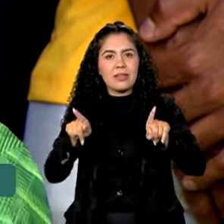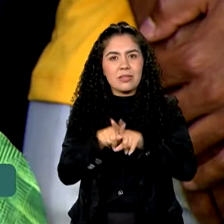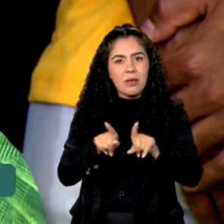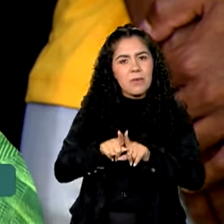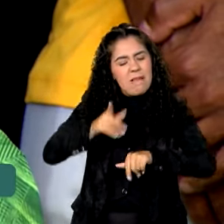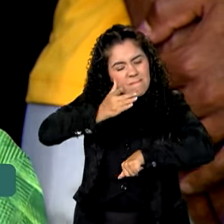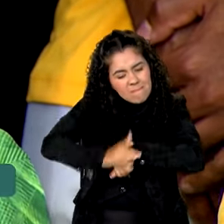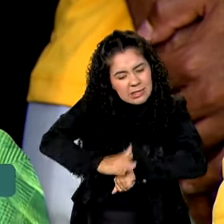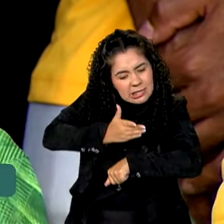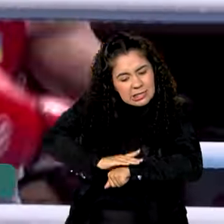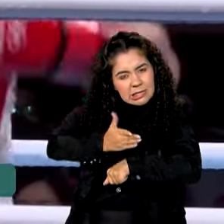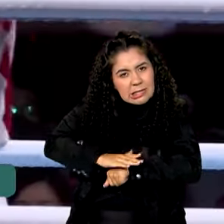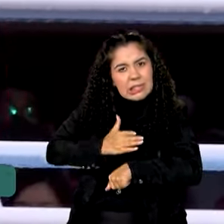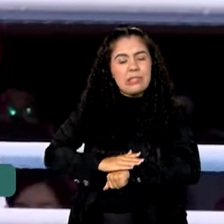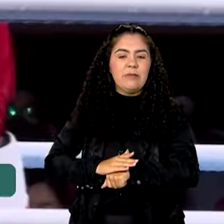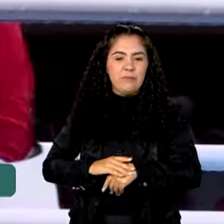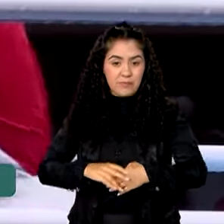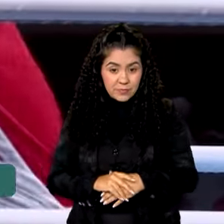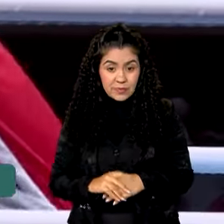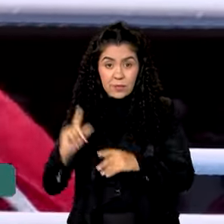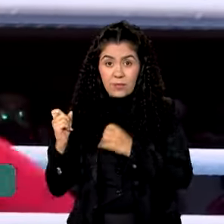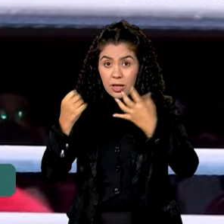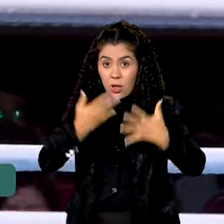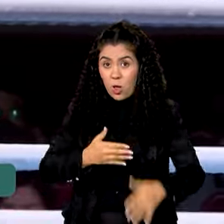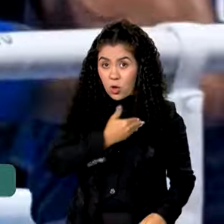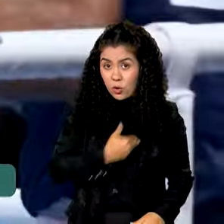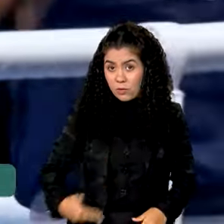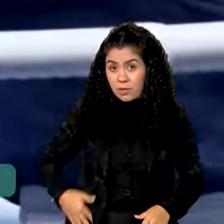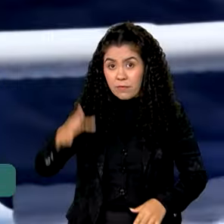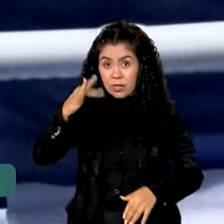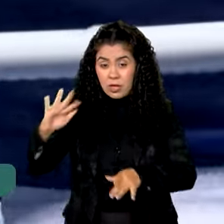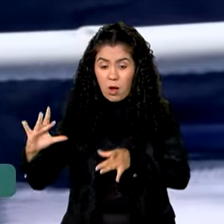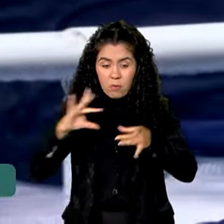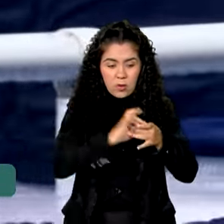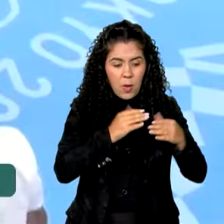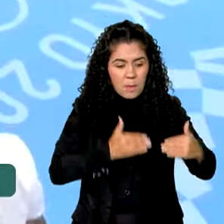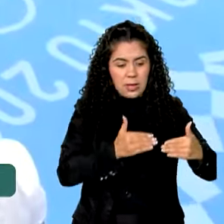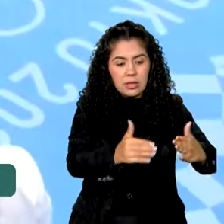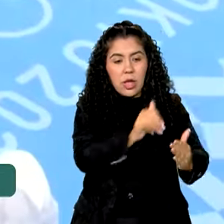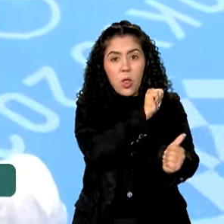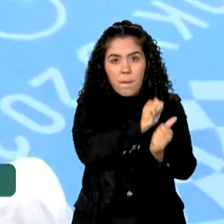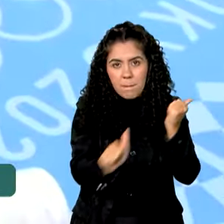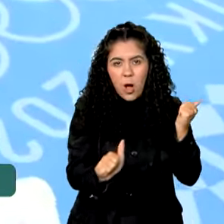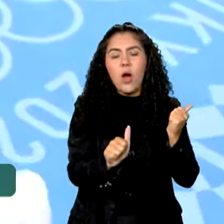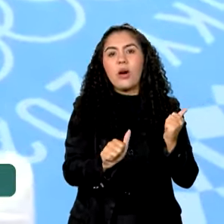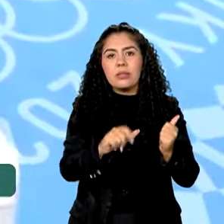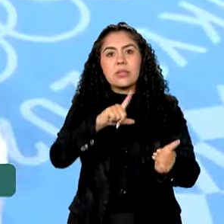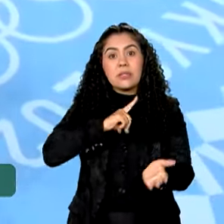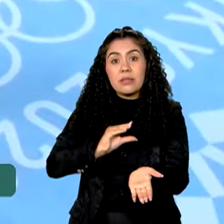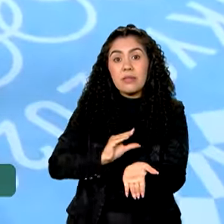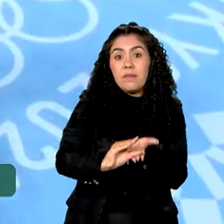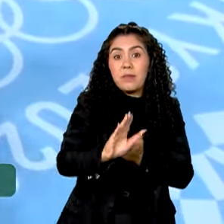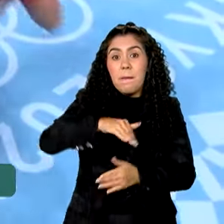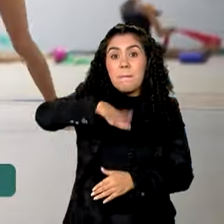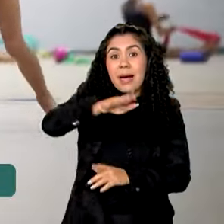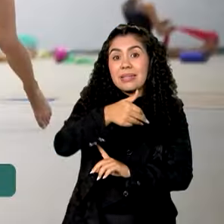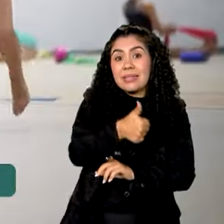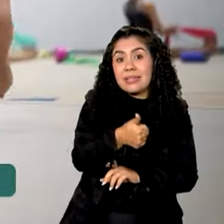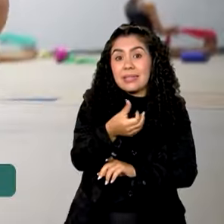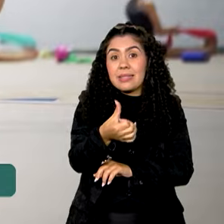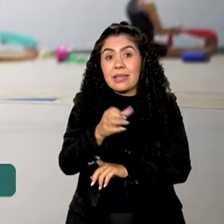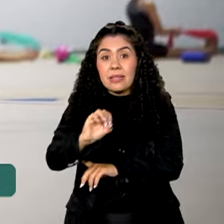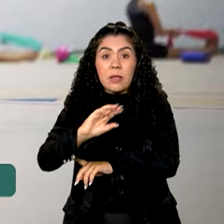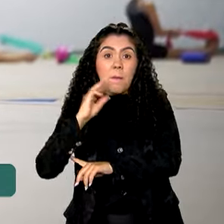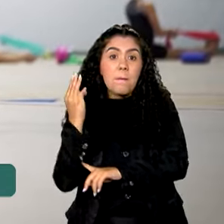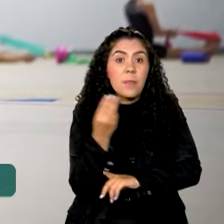exercer a nossa função. O governo federal, por meio do Ministério do Esporte, está investindo mais de 160 milhões